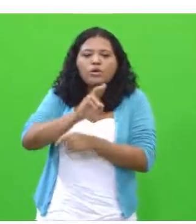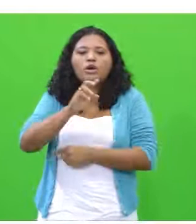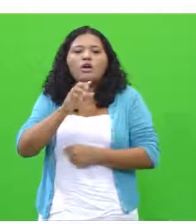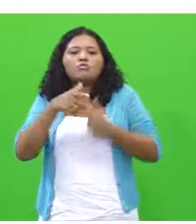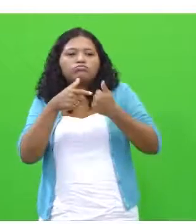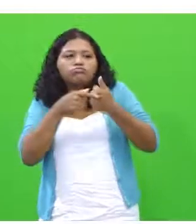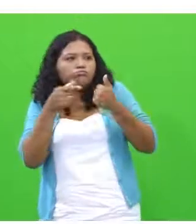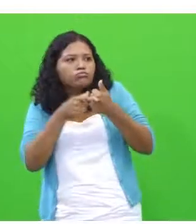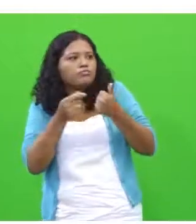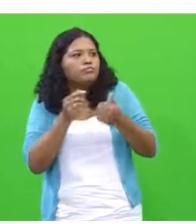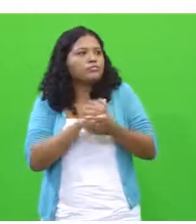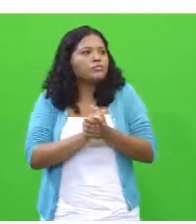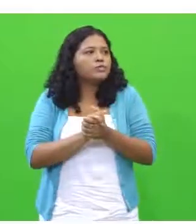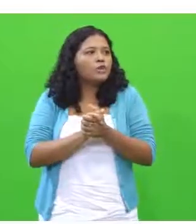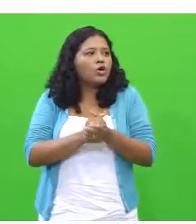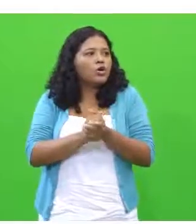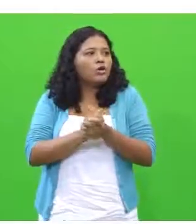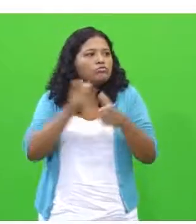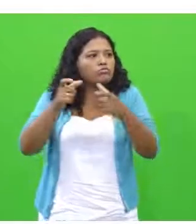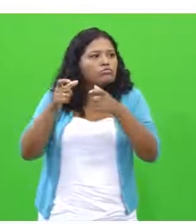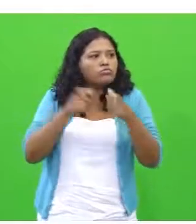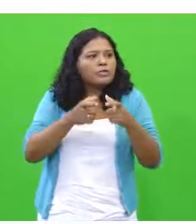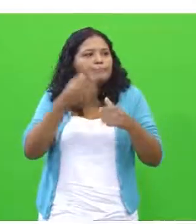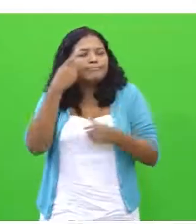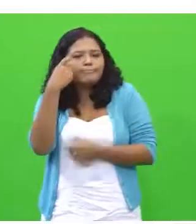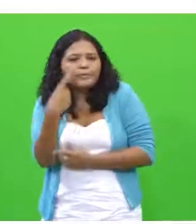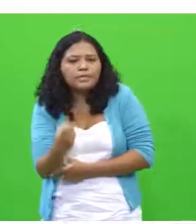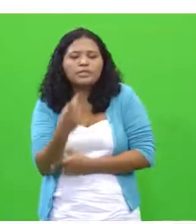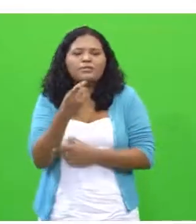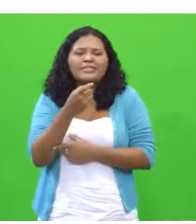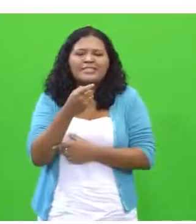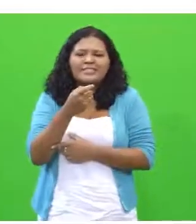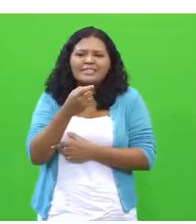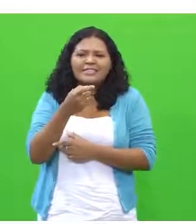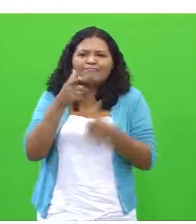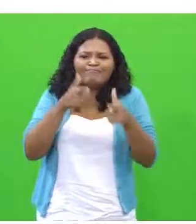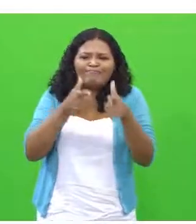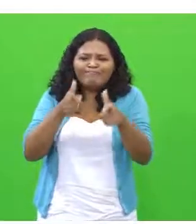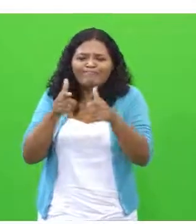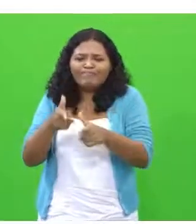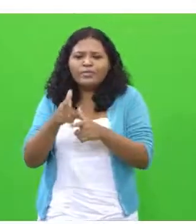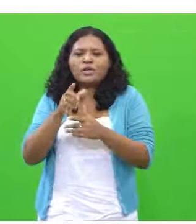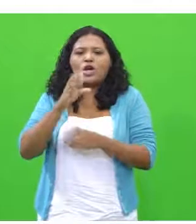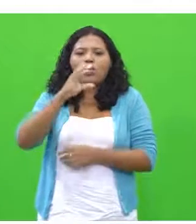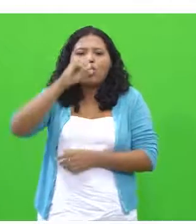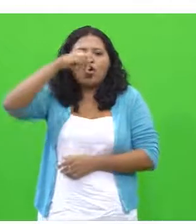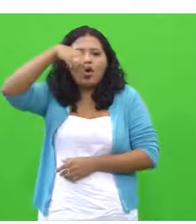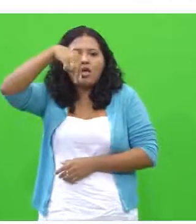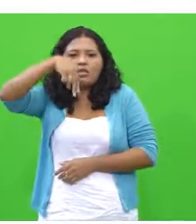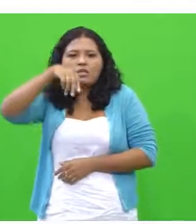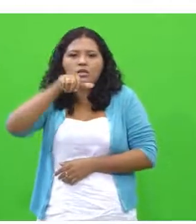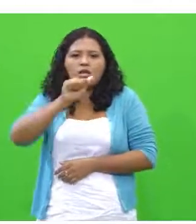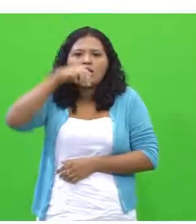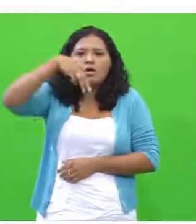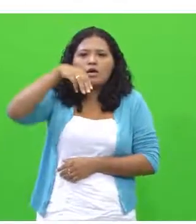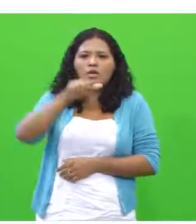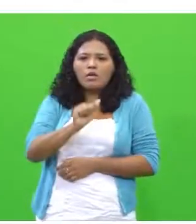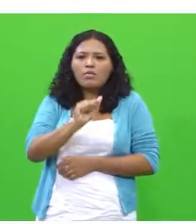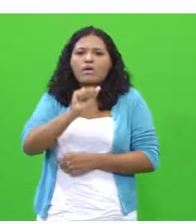Setores interessados vão criticar essa resolução. Conanda vai defender as crianças,